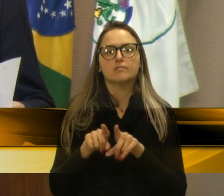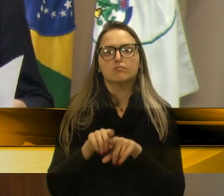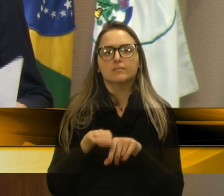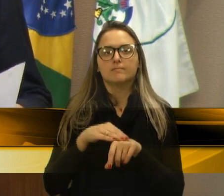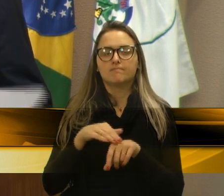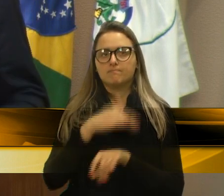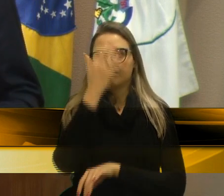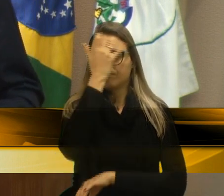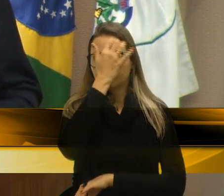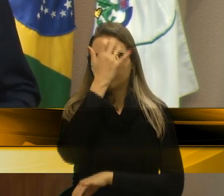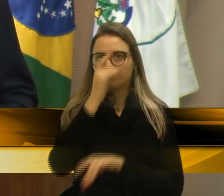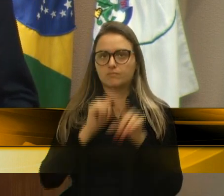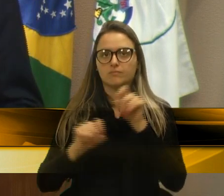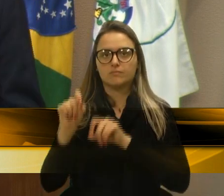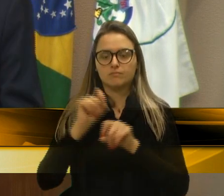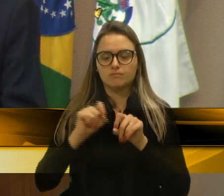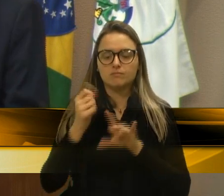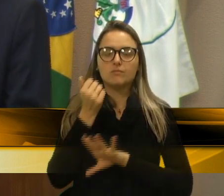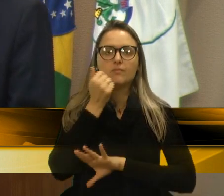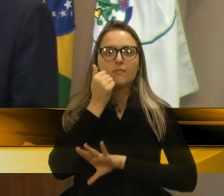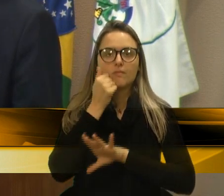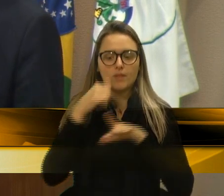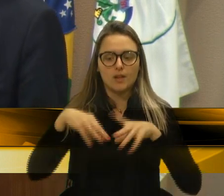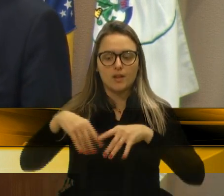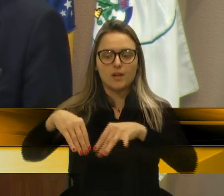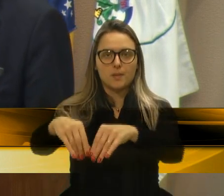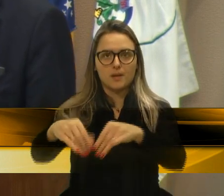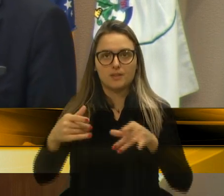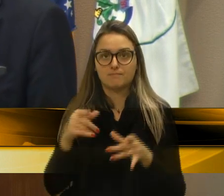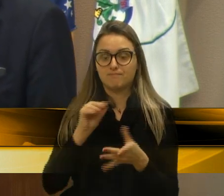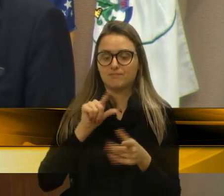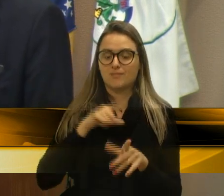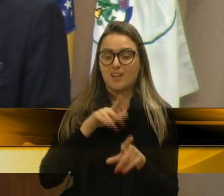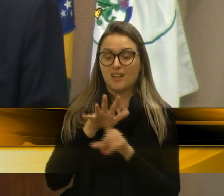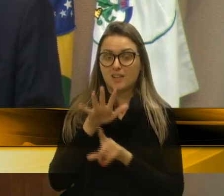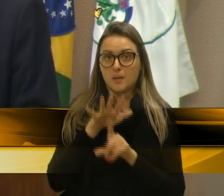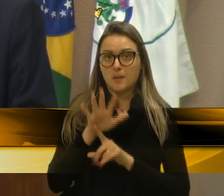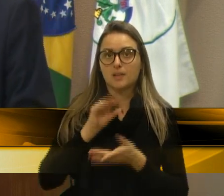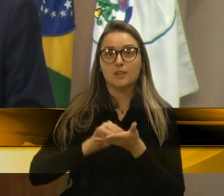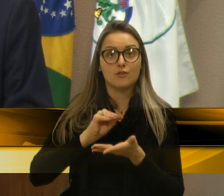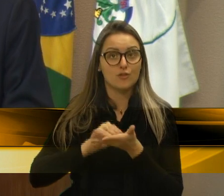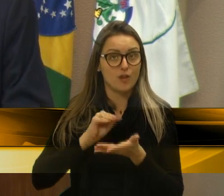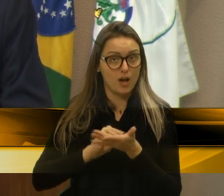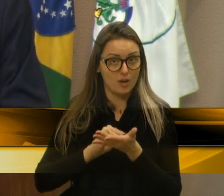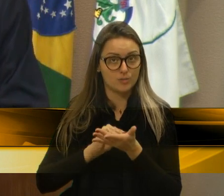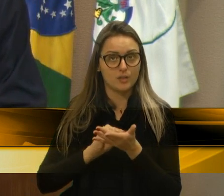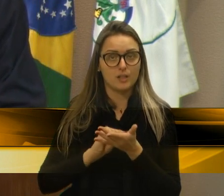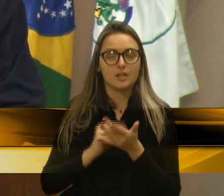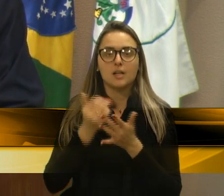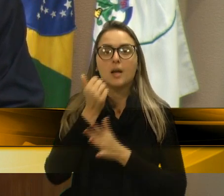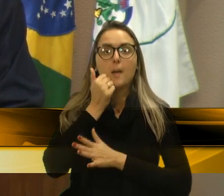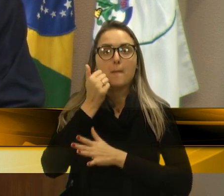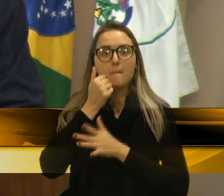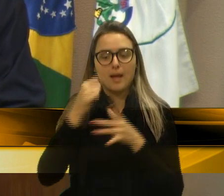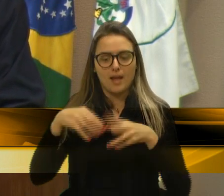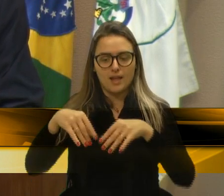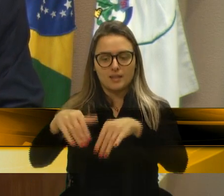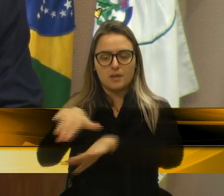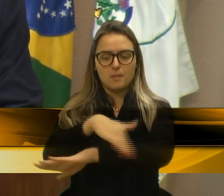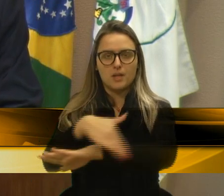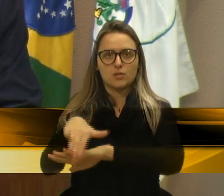sobre o nosso cascário, que a gente tem uma demanda precária, o nosso descascário de Caxias do Sul, a gente sabe que tem outras